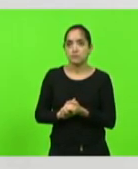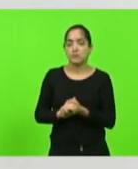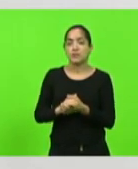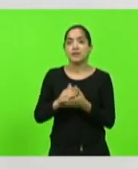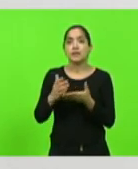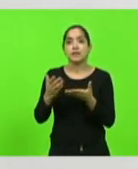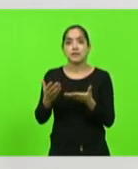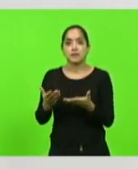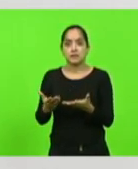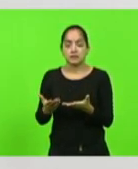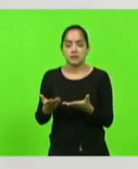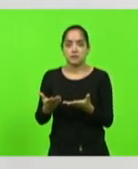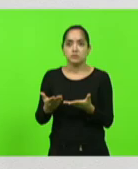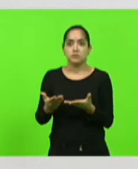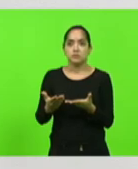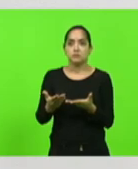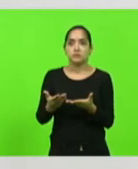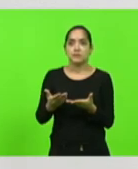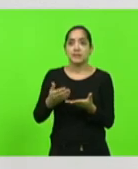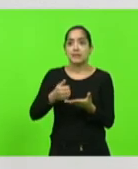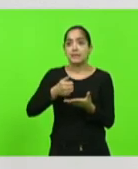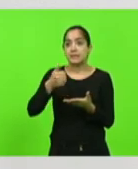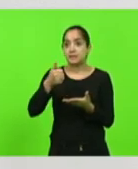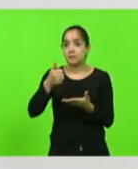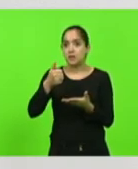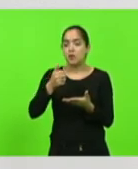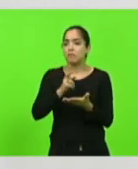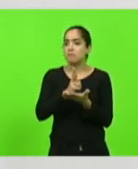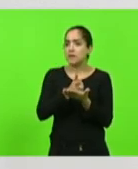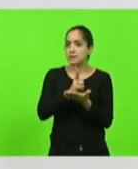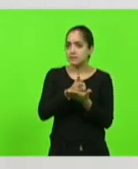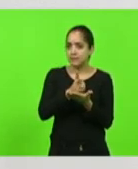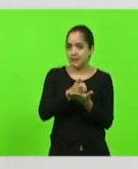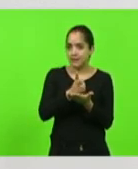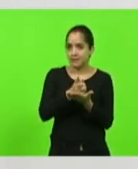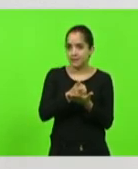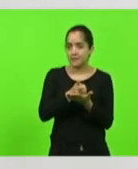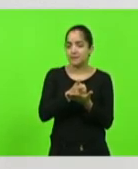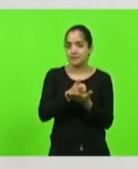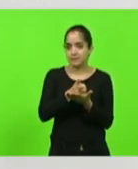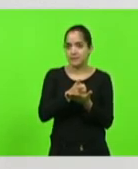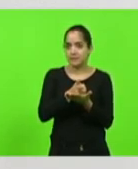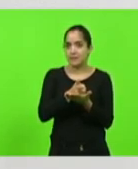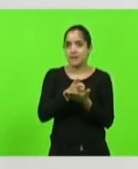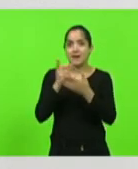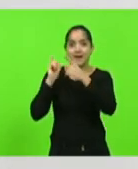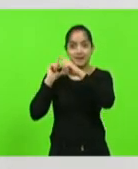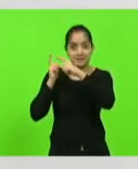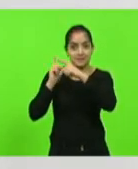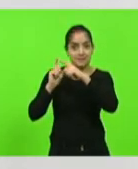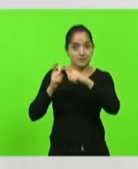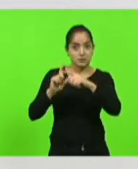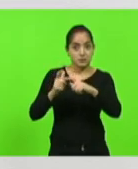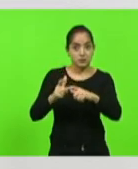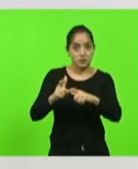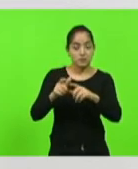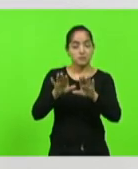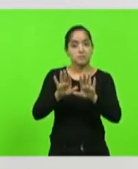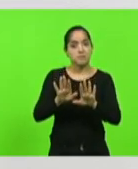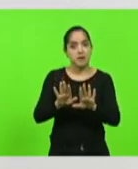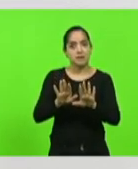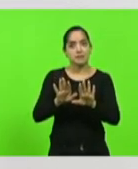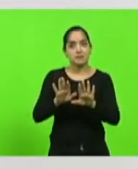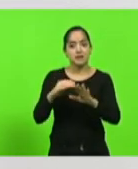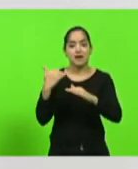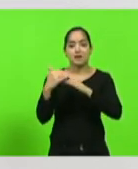tempo ou melhor que mantém ao mesmo tempo as tradições mas também por outro lado a